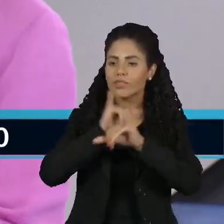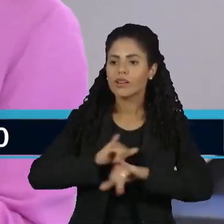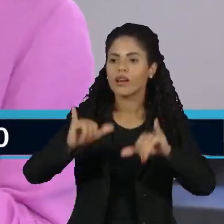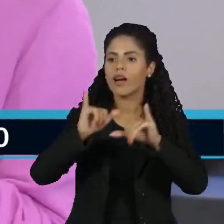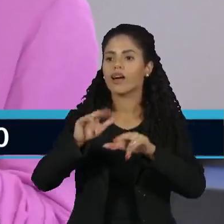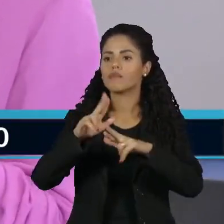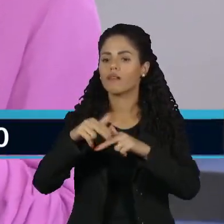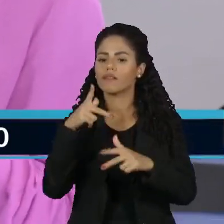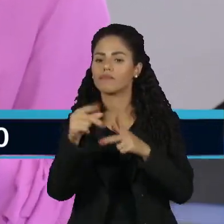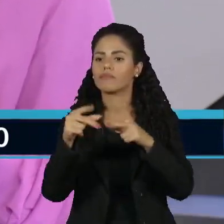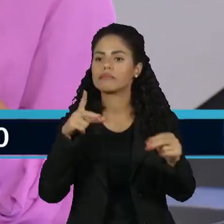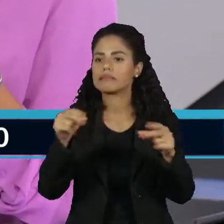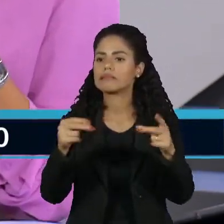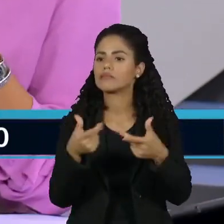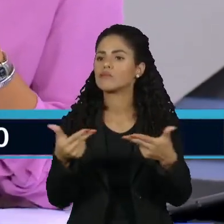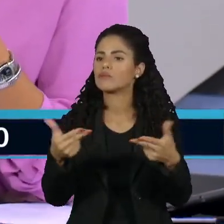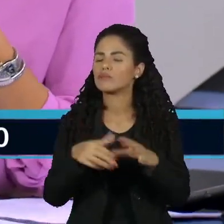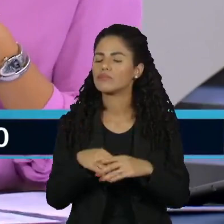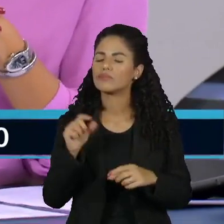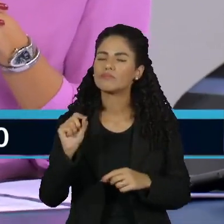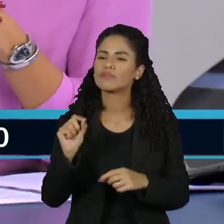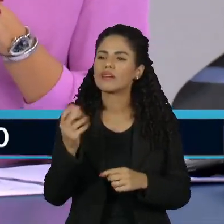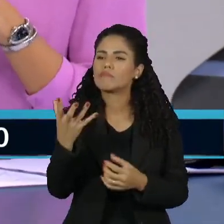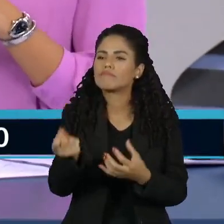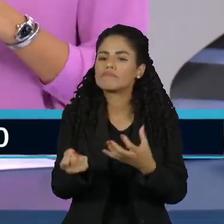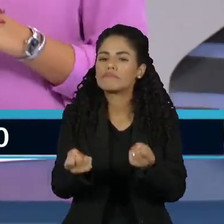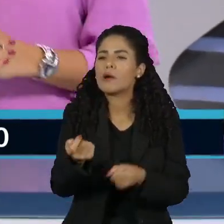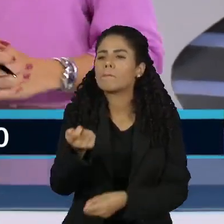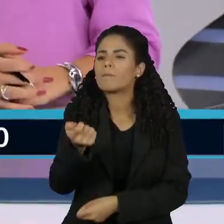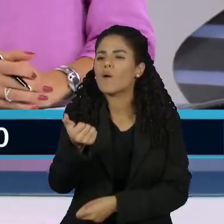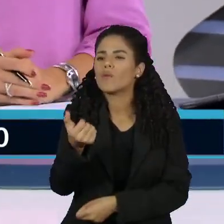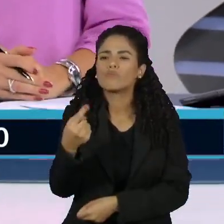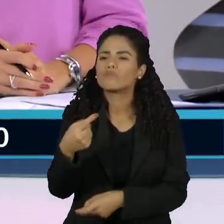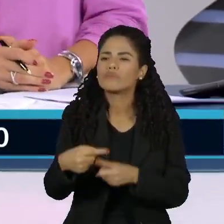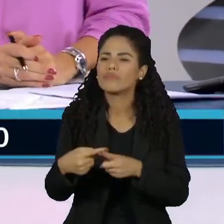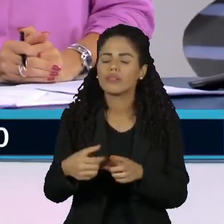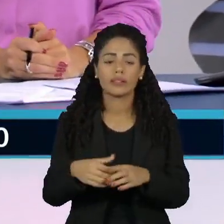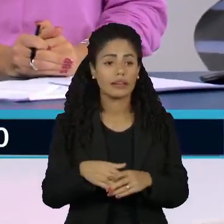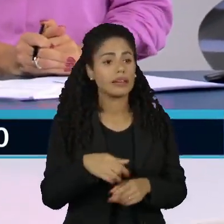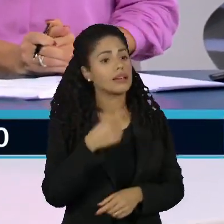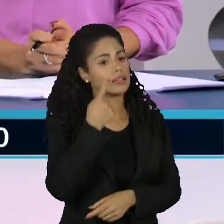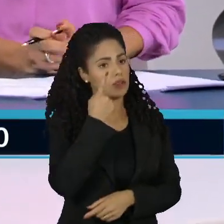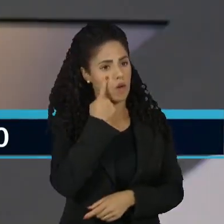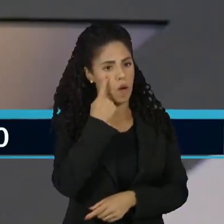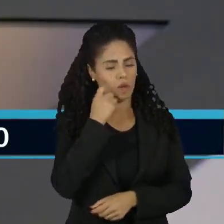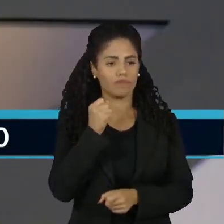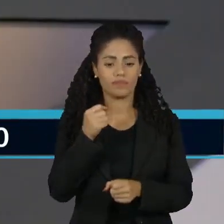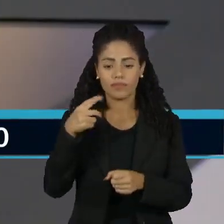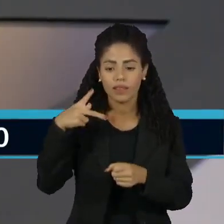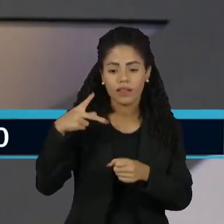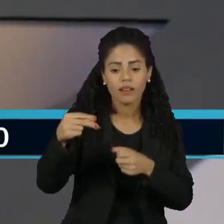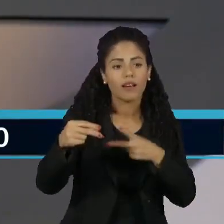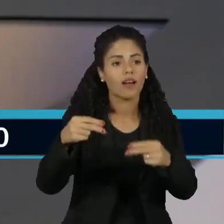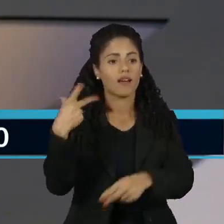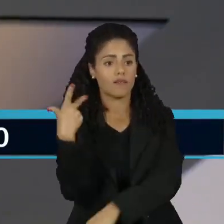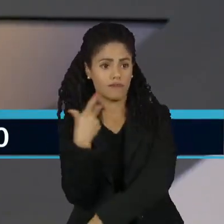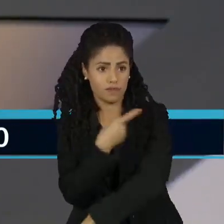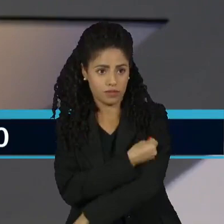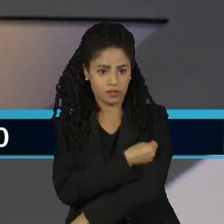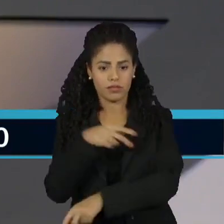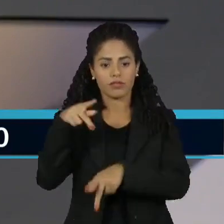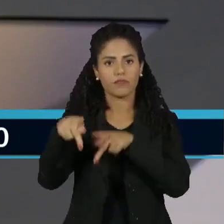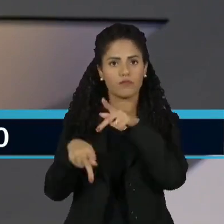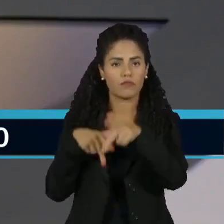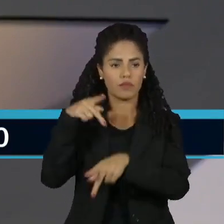cobertura vacinal também? Sim, porque veja, vacinação não é uma coisa ativa da população, porque isso